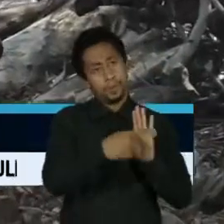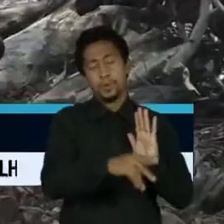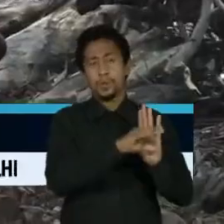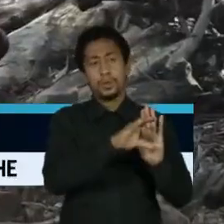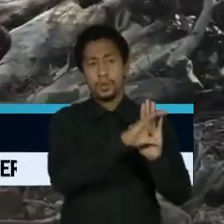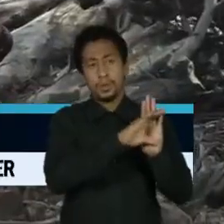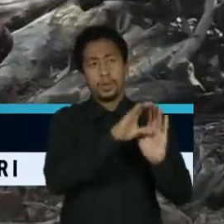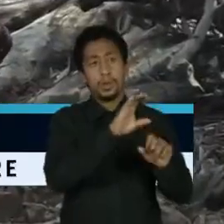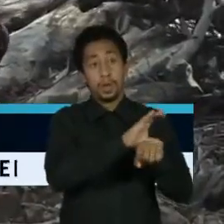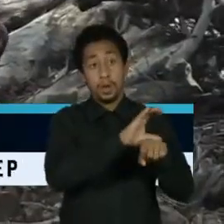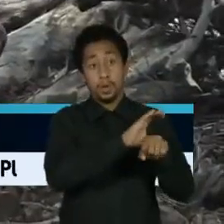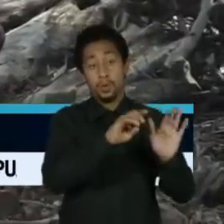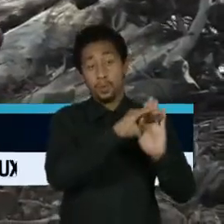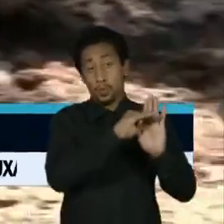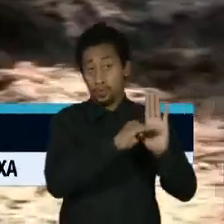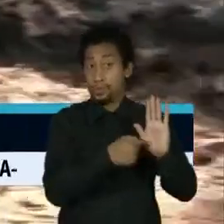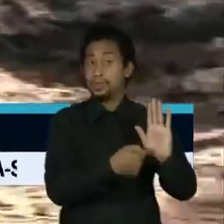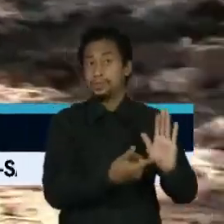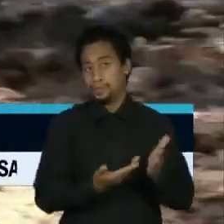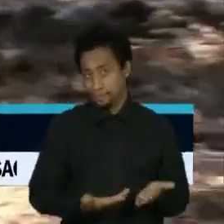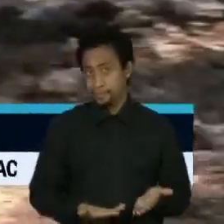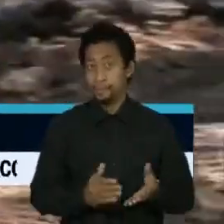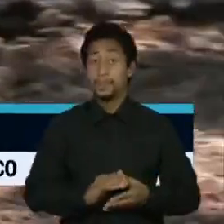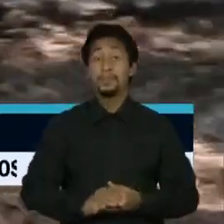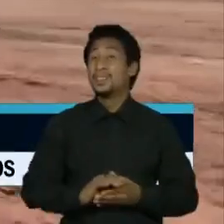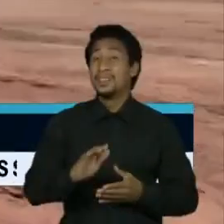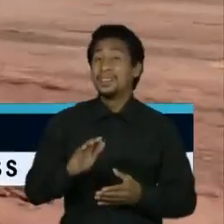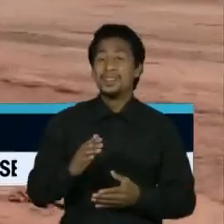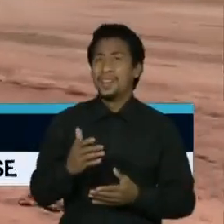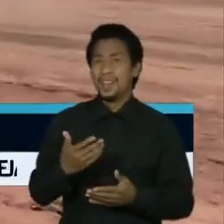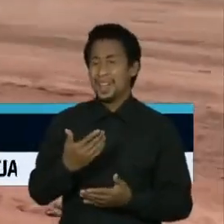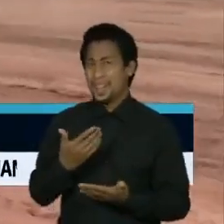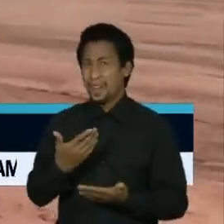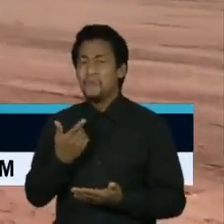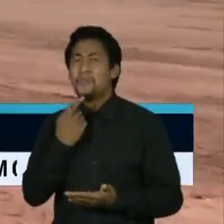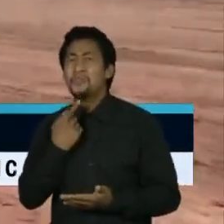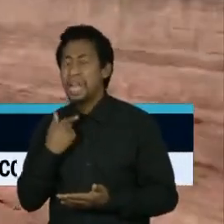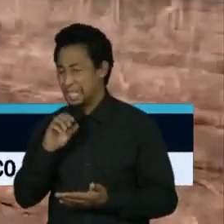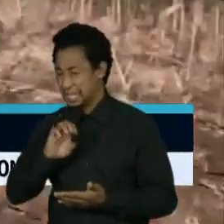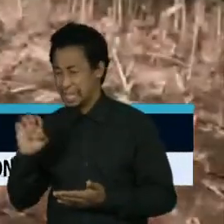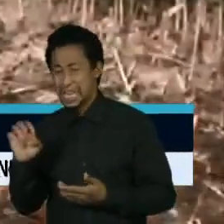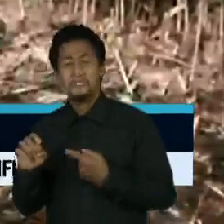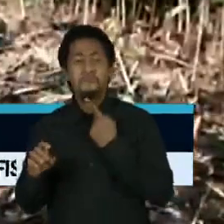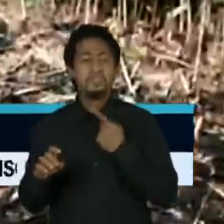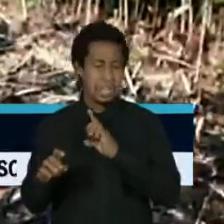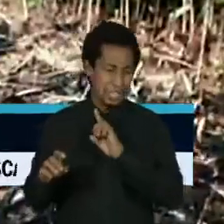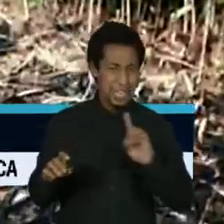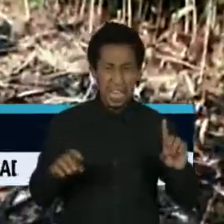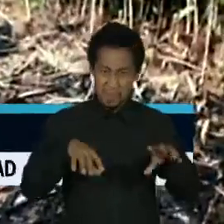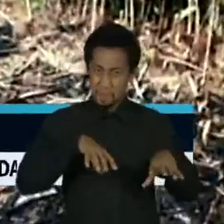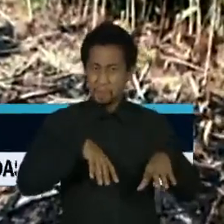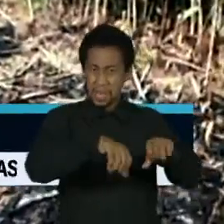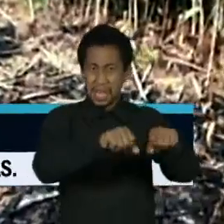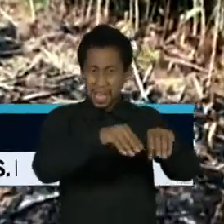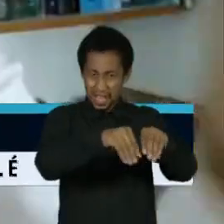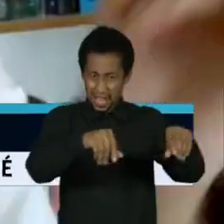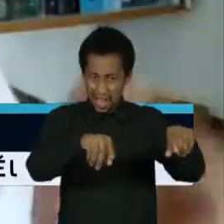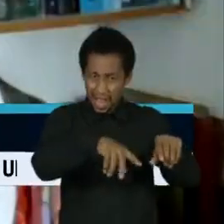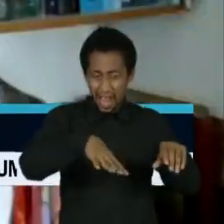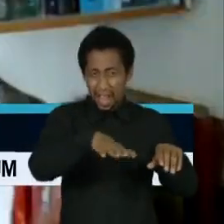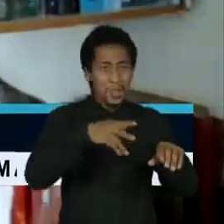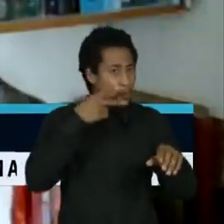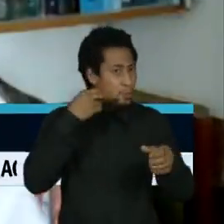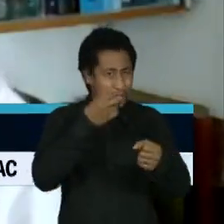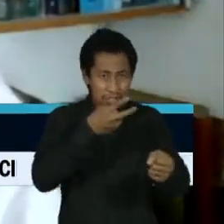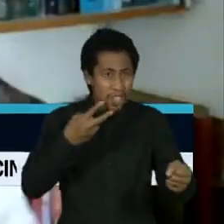terras indígenas não é um dever de governo de esquerda, não é um dever de governo de direita, não é um dever de